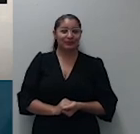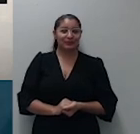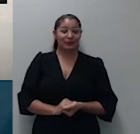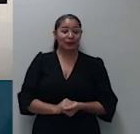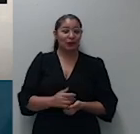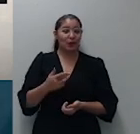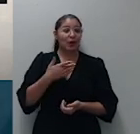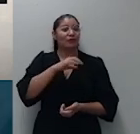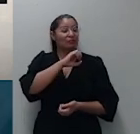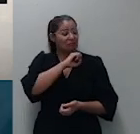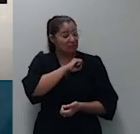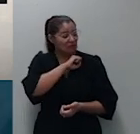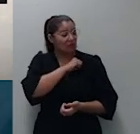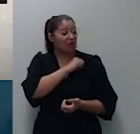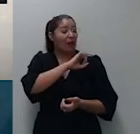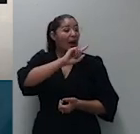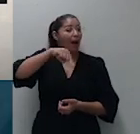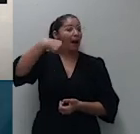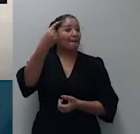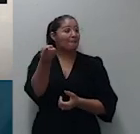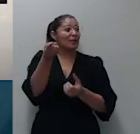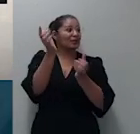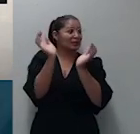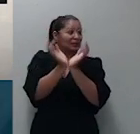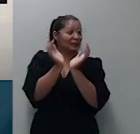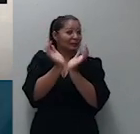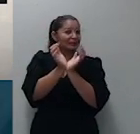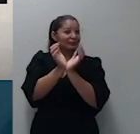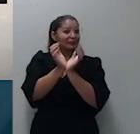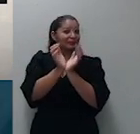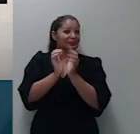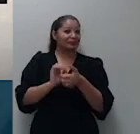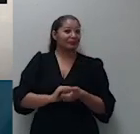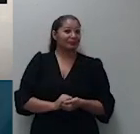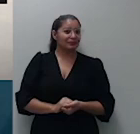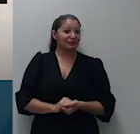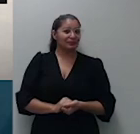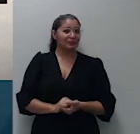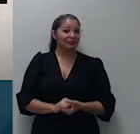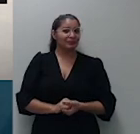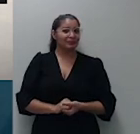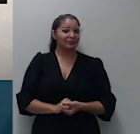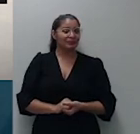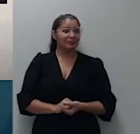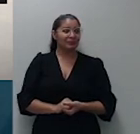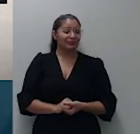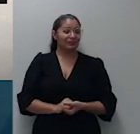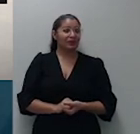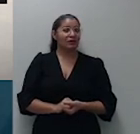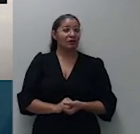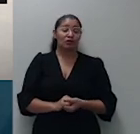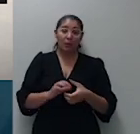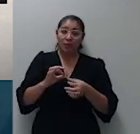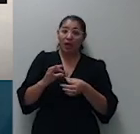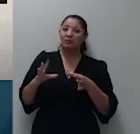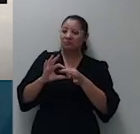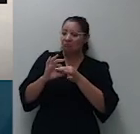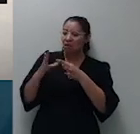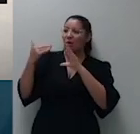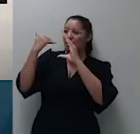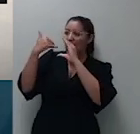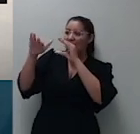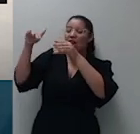para a próxima sessão também ficará se puder disponibilizar o voto eu já leio para a próxima sessão